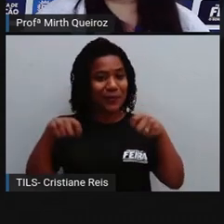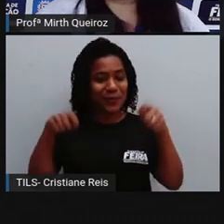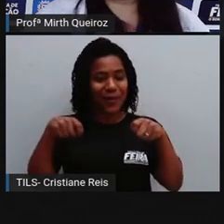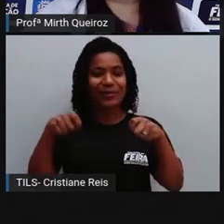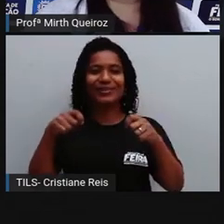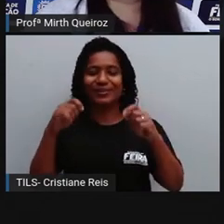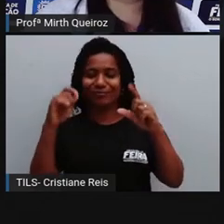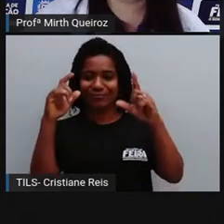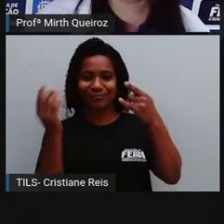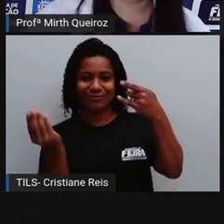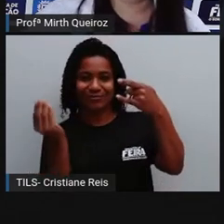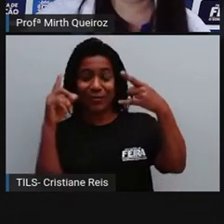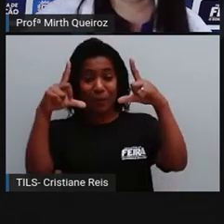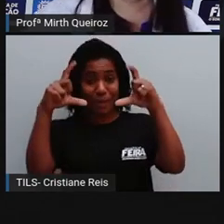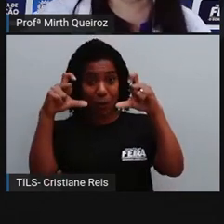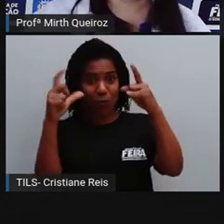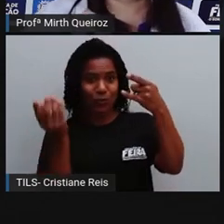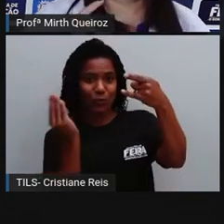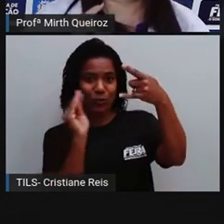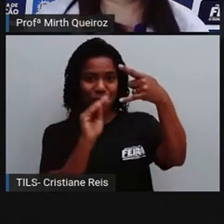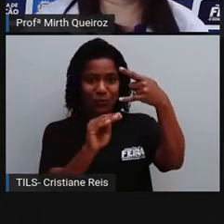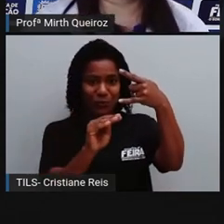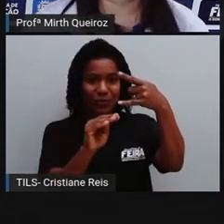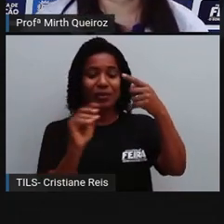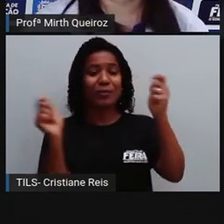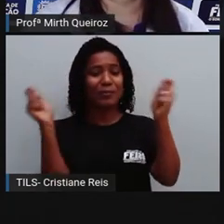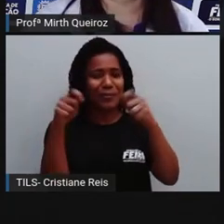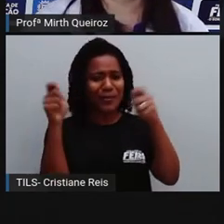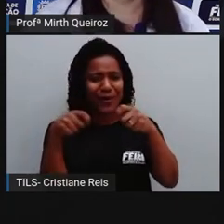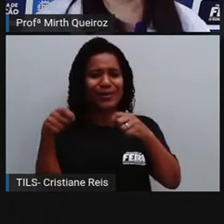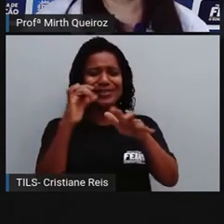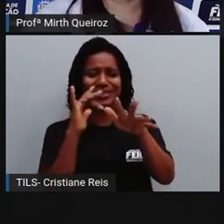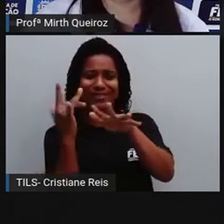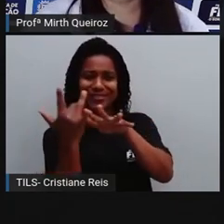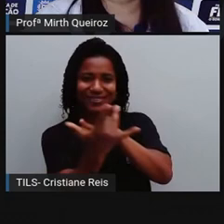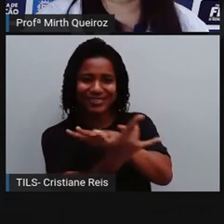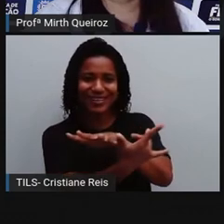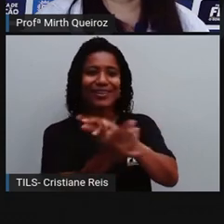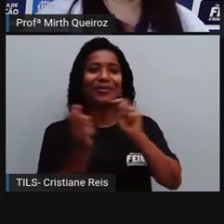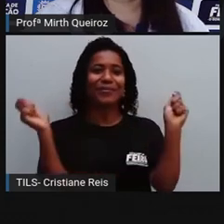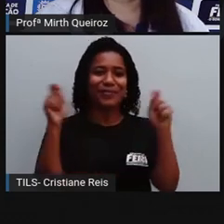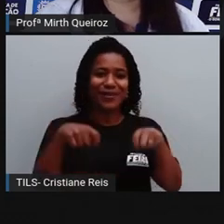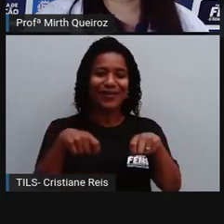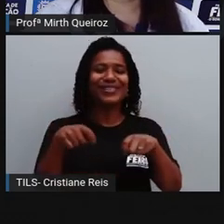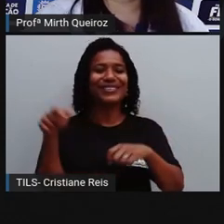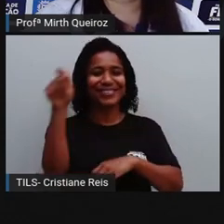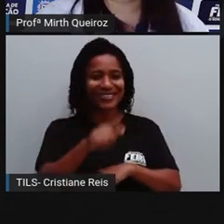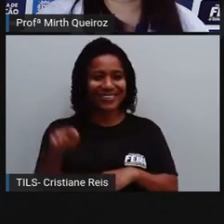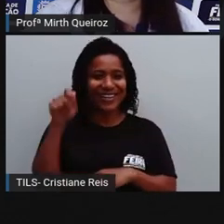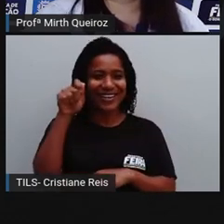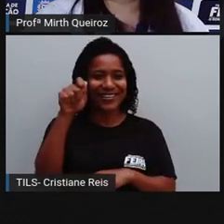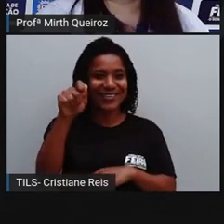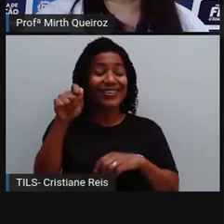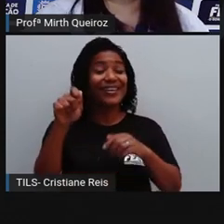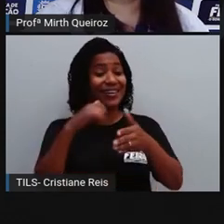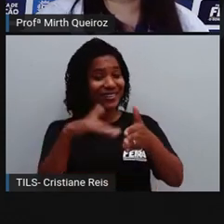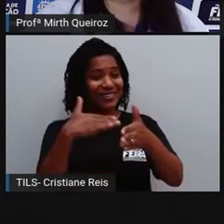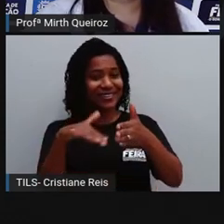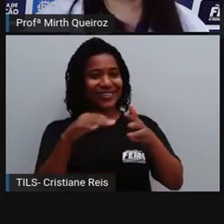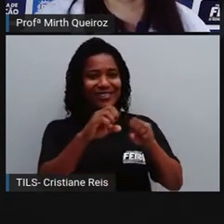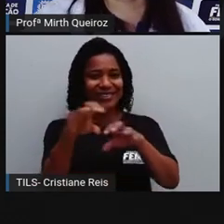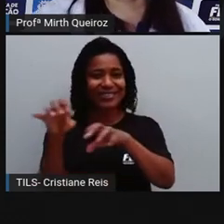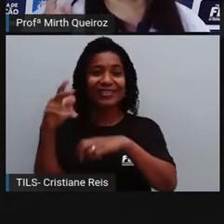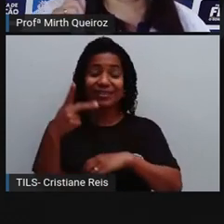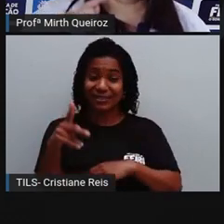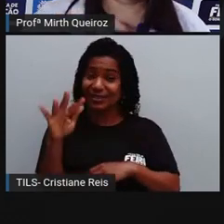quiserem gravar um videozinho também, postar nas suas redes sociais, marcar lá a Seduc de Feira de Santana, certo?